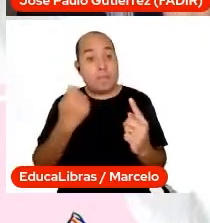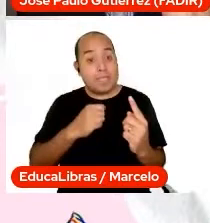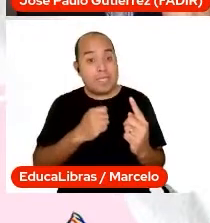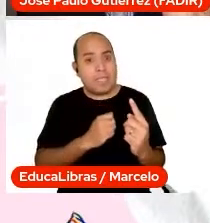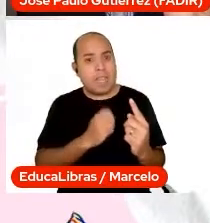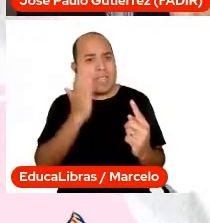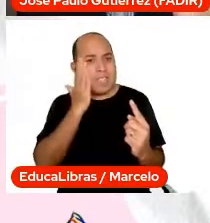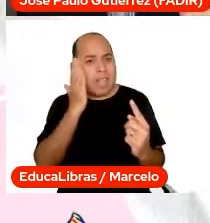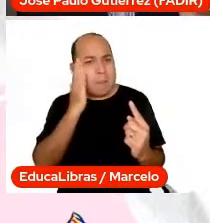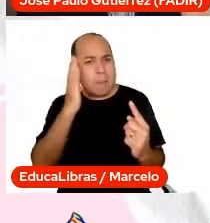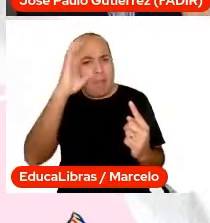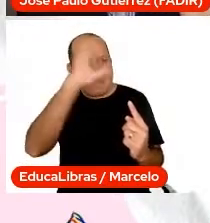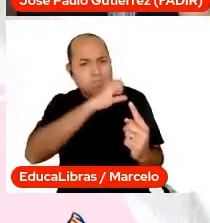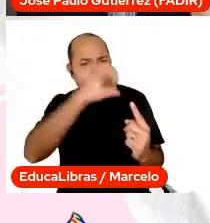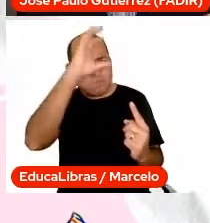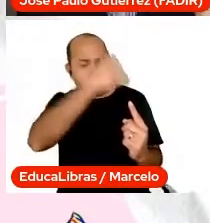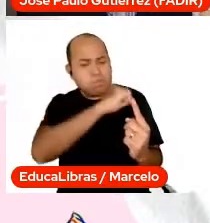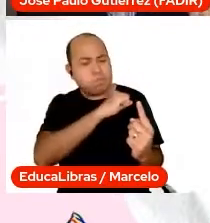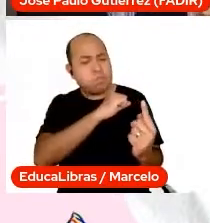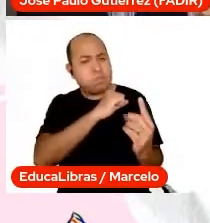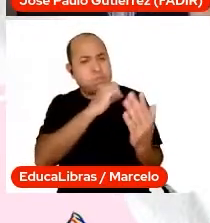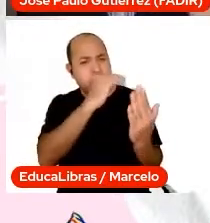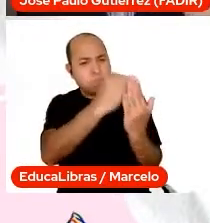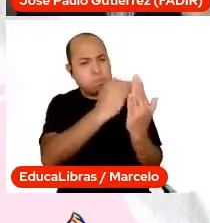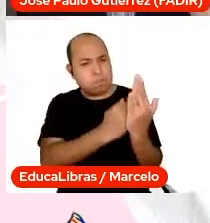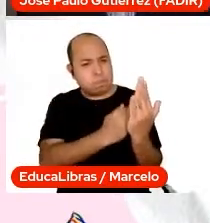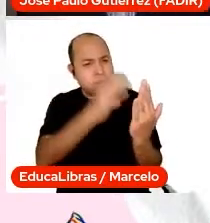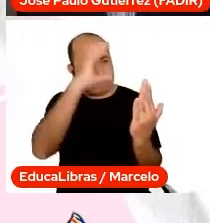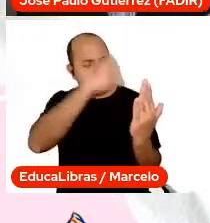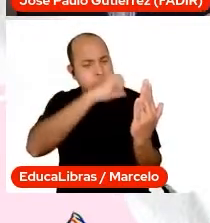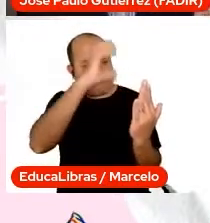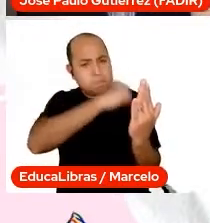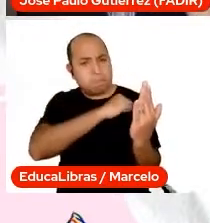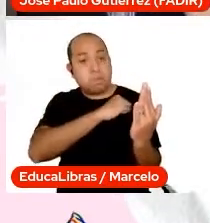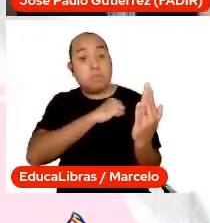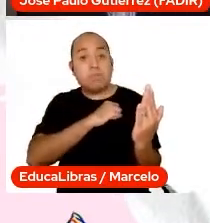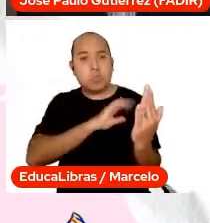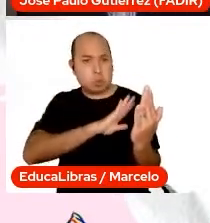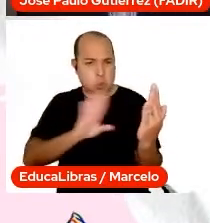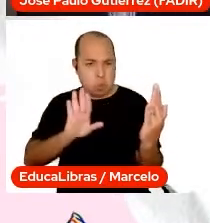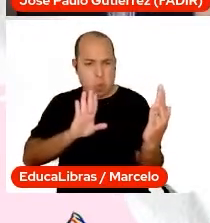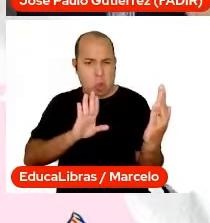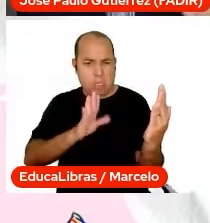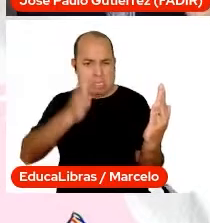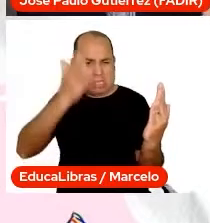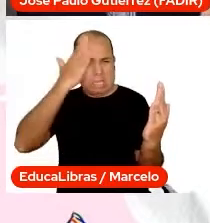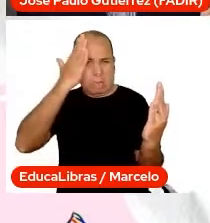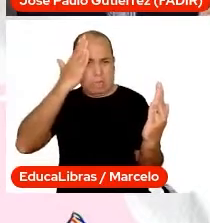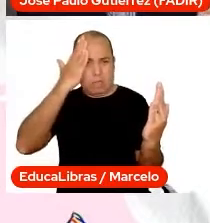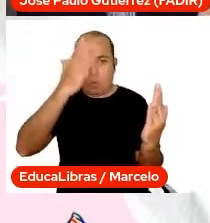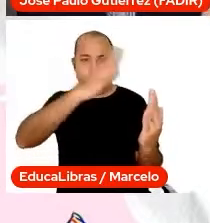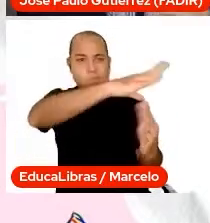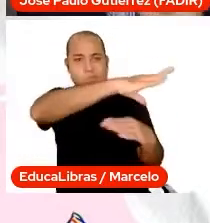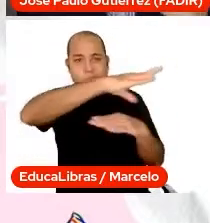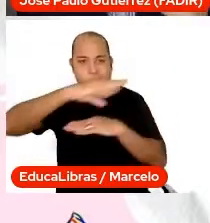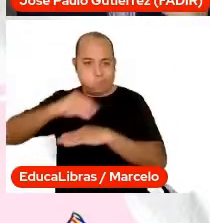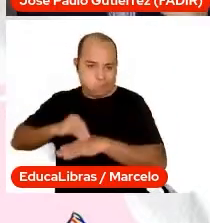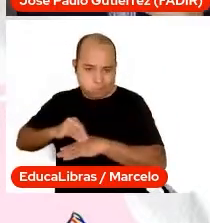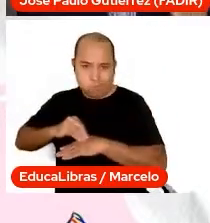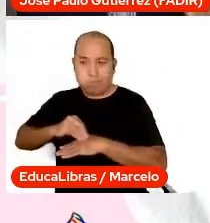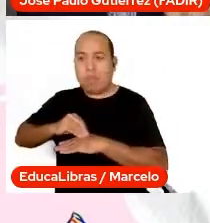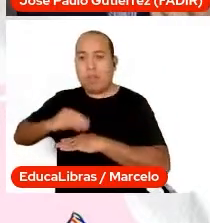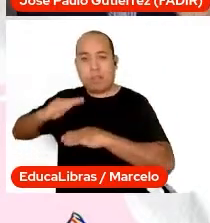esses direitos na prática, na sociedade, no nosso trabalho, na nossa escola, na nossa família, enfim,